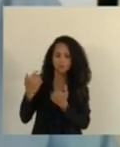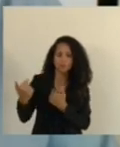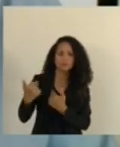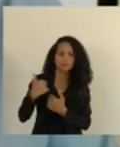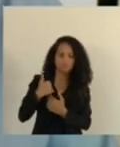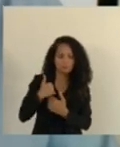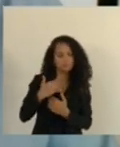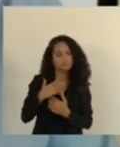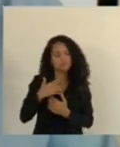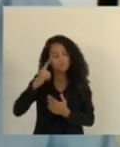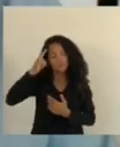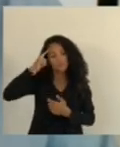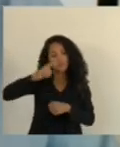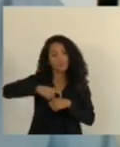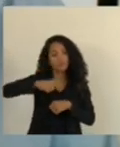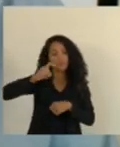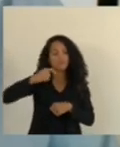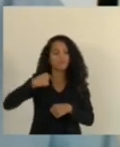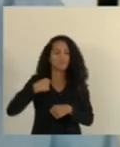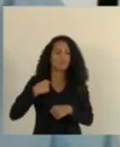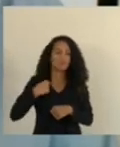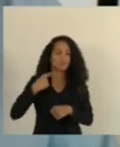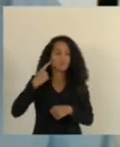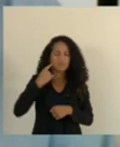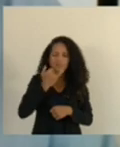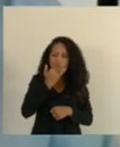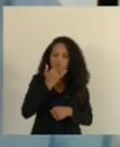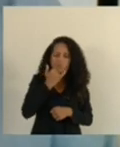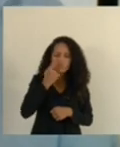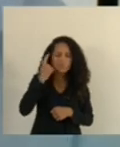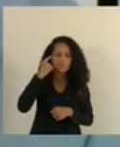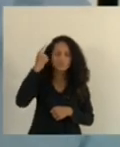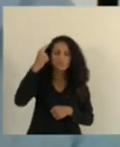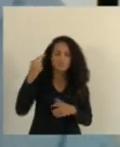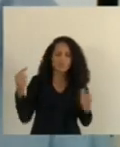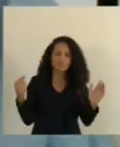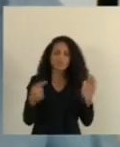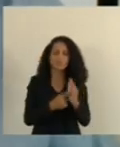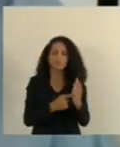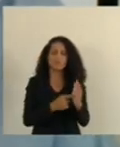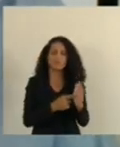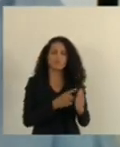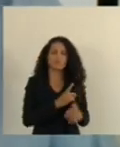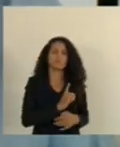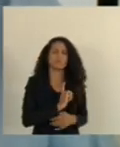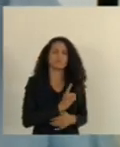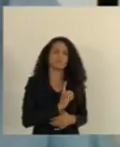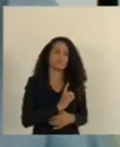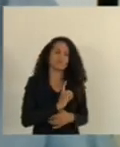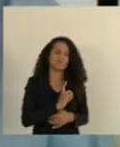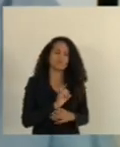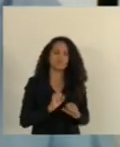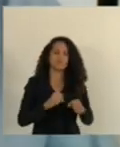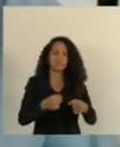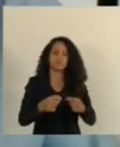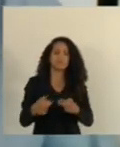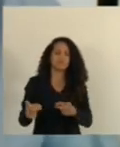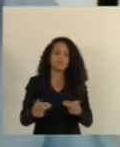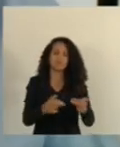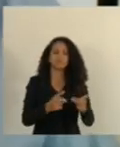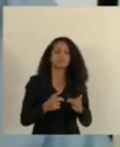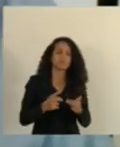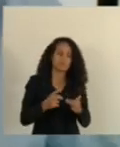automaticamente imediatamente perdão encaminhei uma denúncia à delegacia de defesa do consumidor